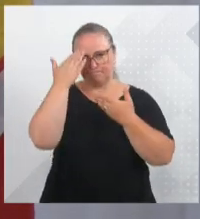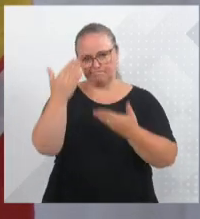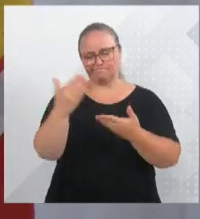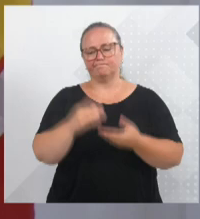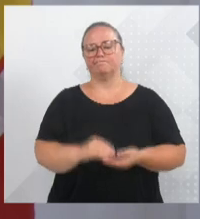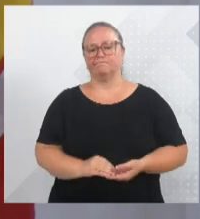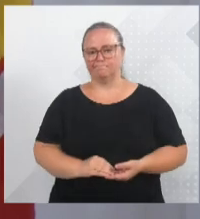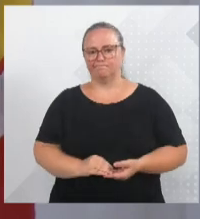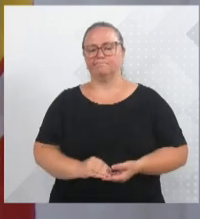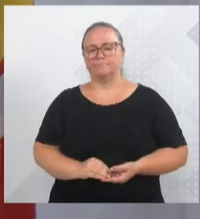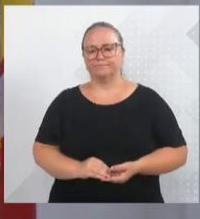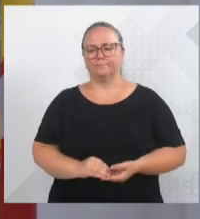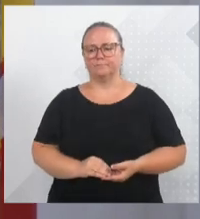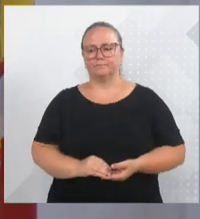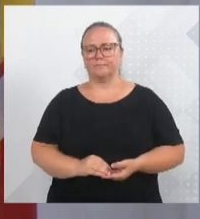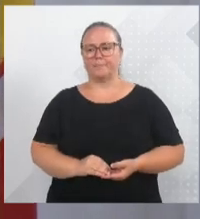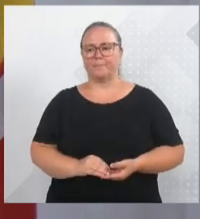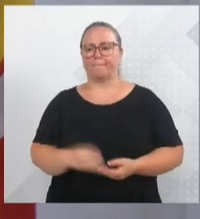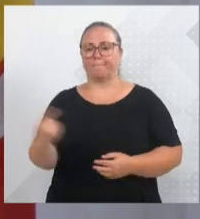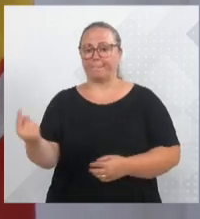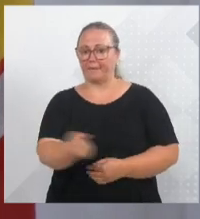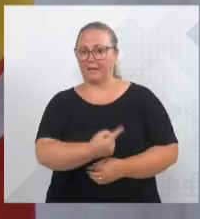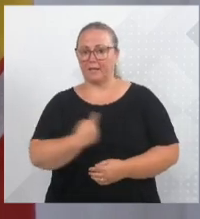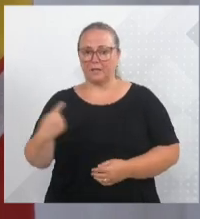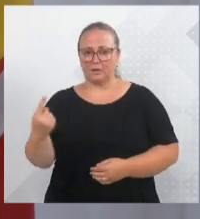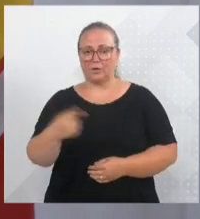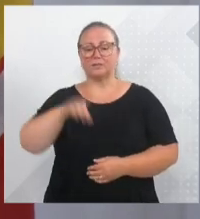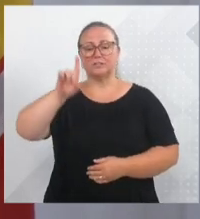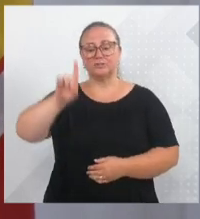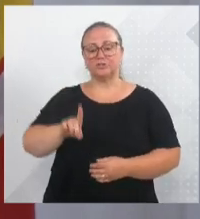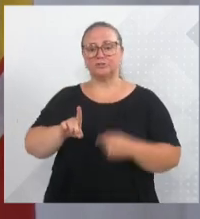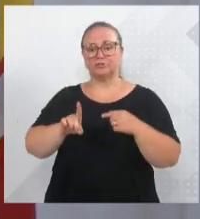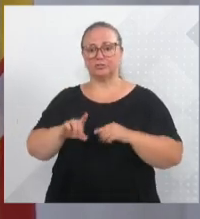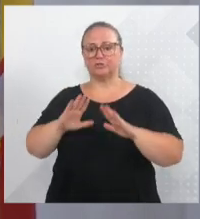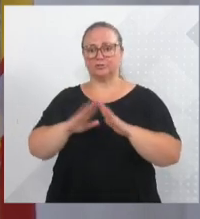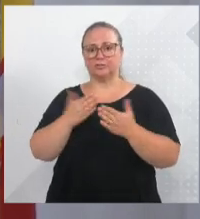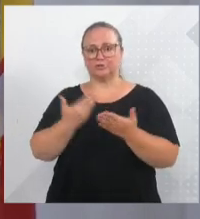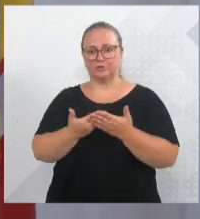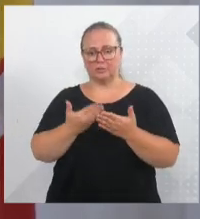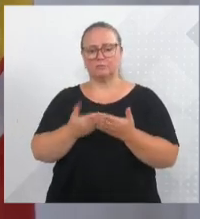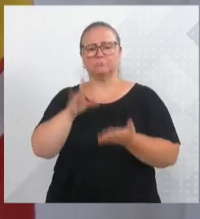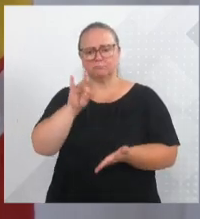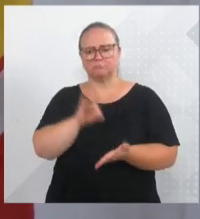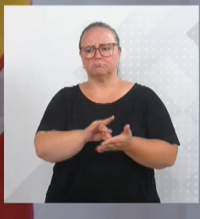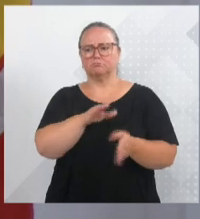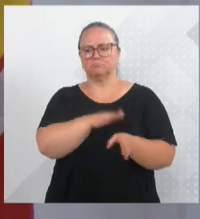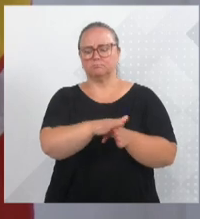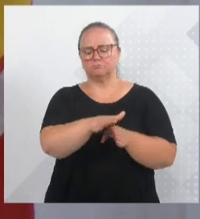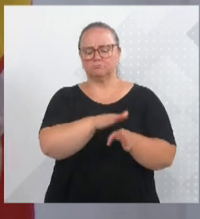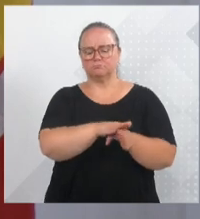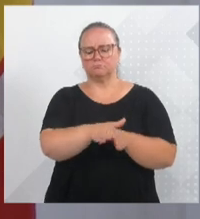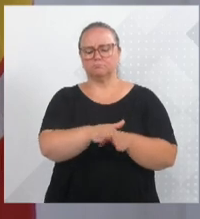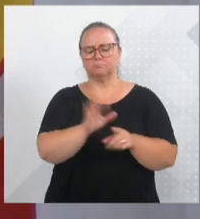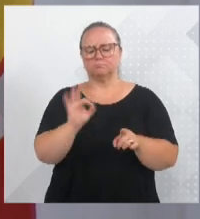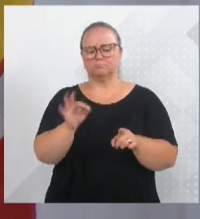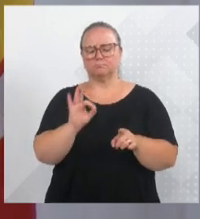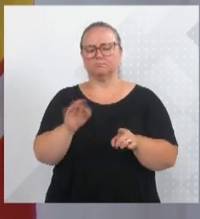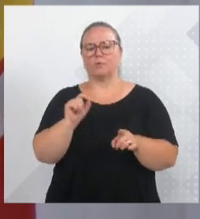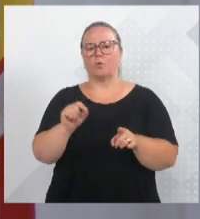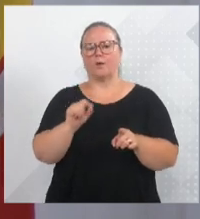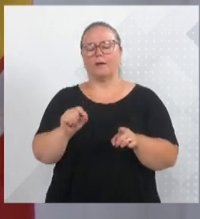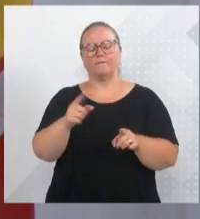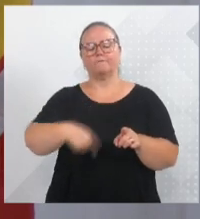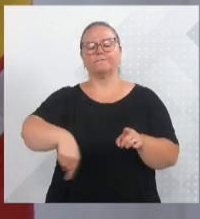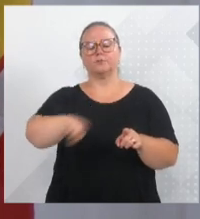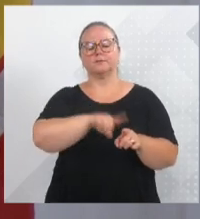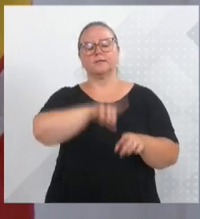nós temos aqui, os diretores das escolas estão realmente sendo orientados, os senhores, a não falar com os vereadores,